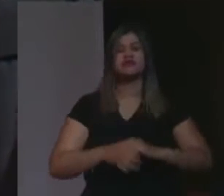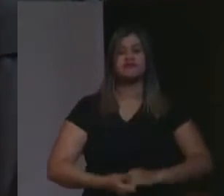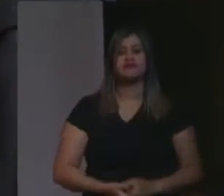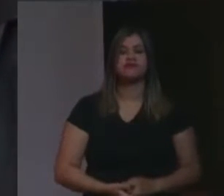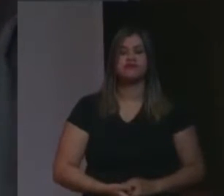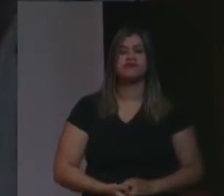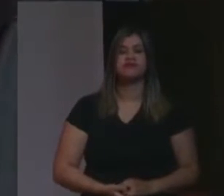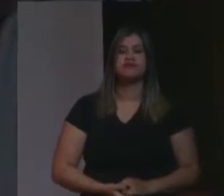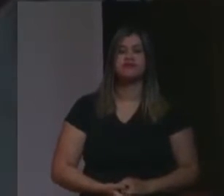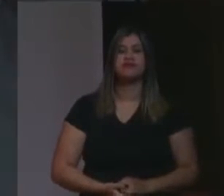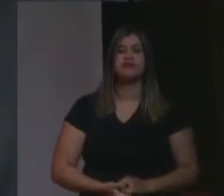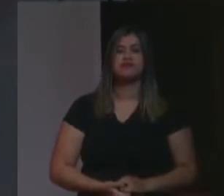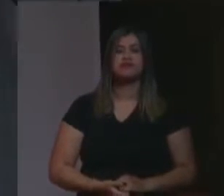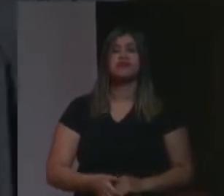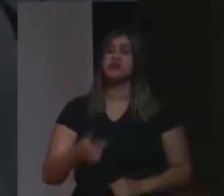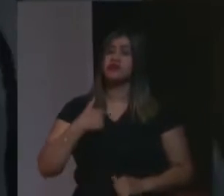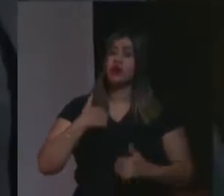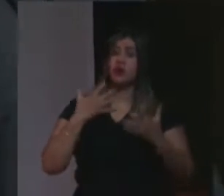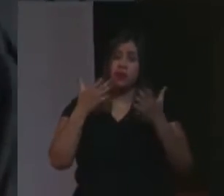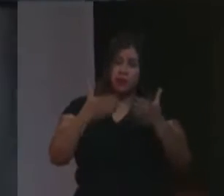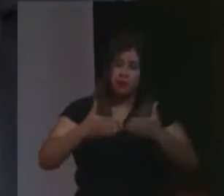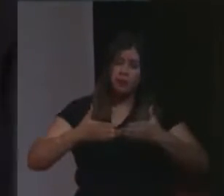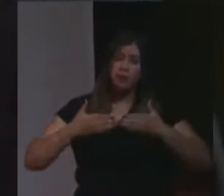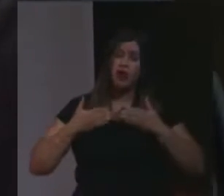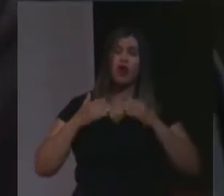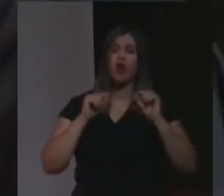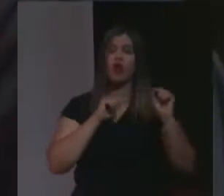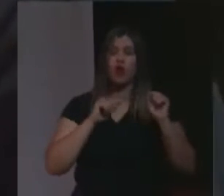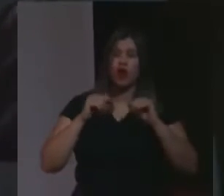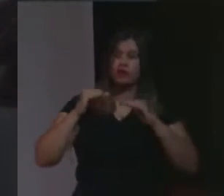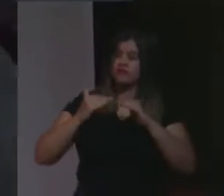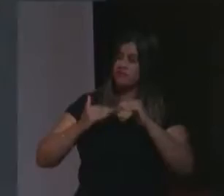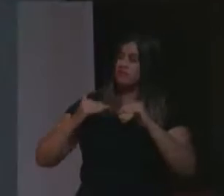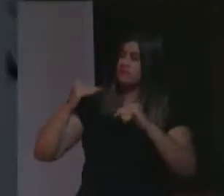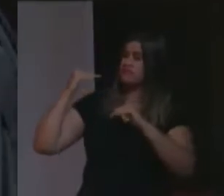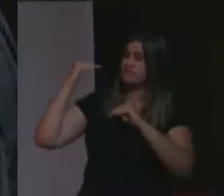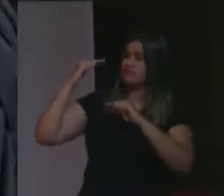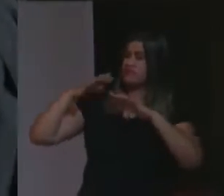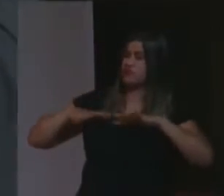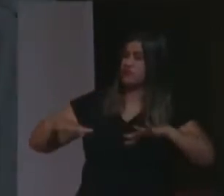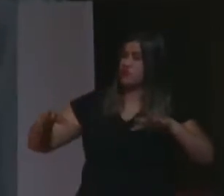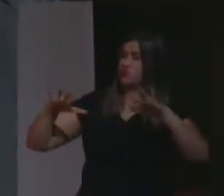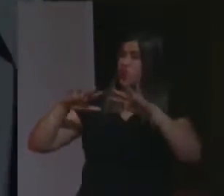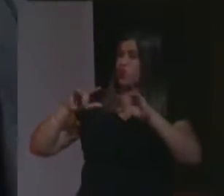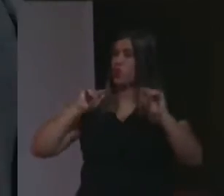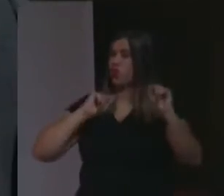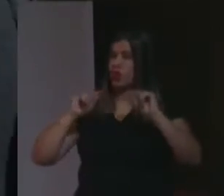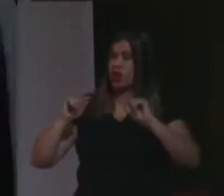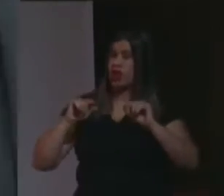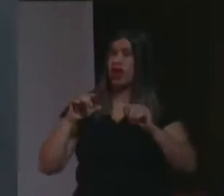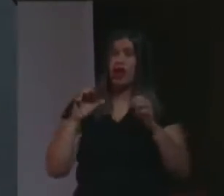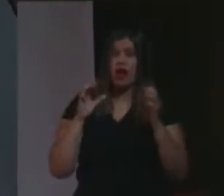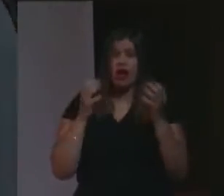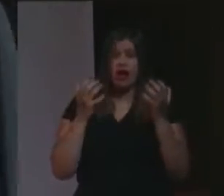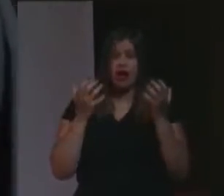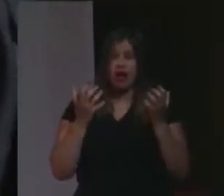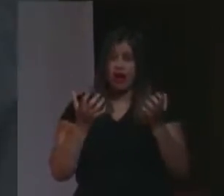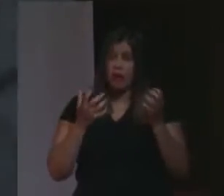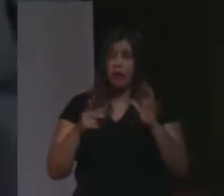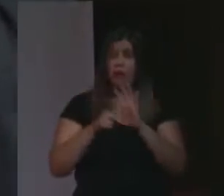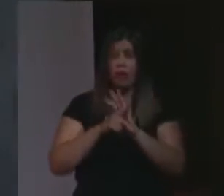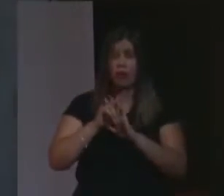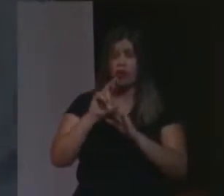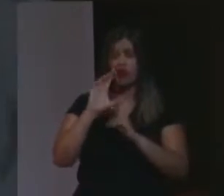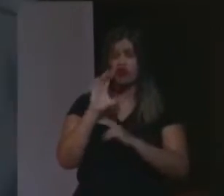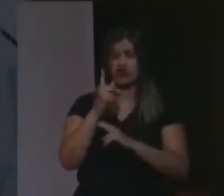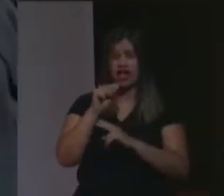E o que eu quero, então, é pedir a vossas excelências que, se quiserem condenar pelo charlatanismo,